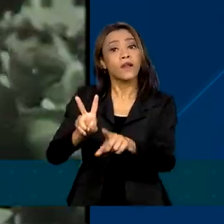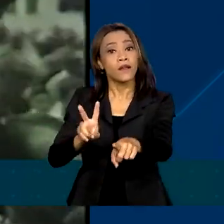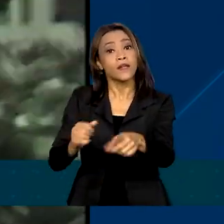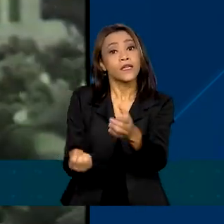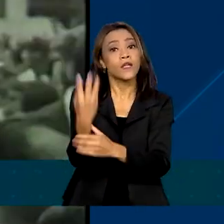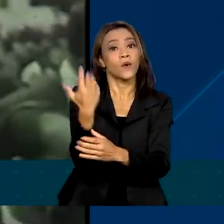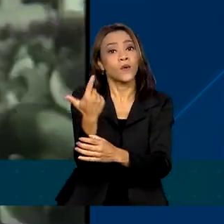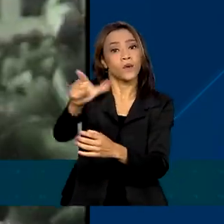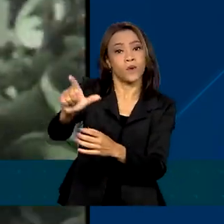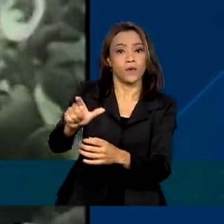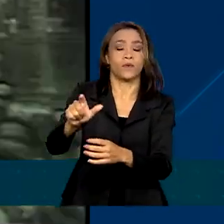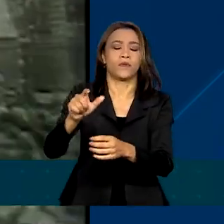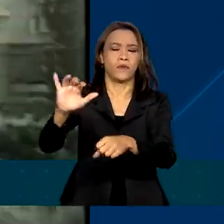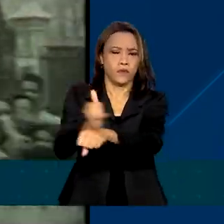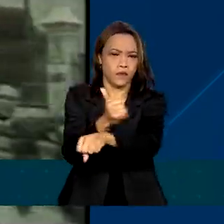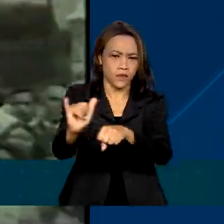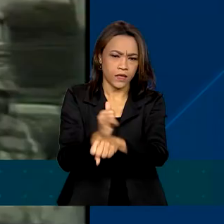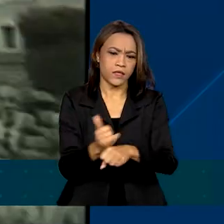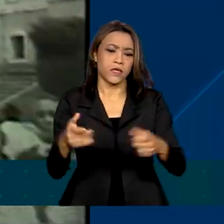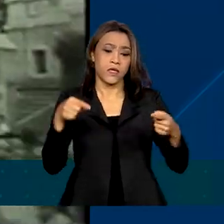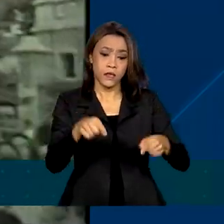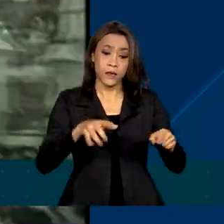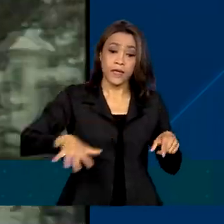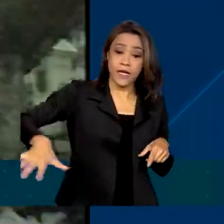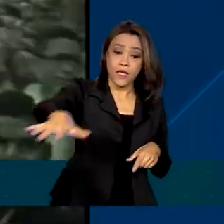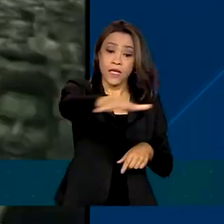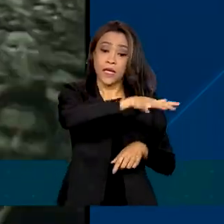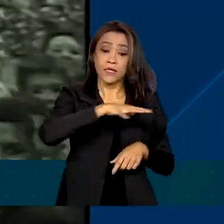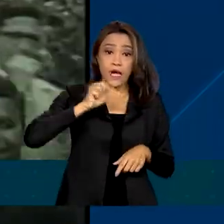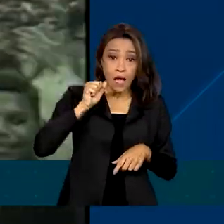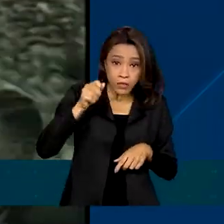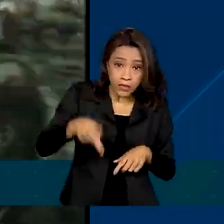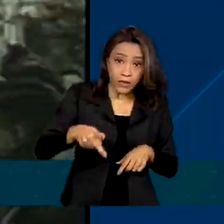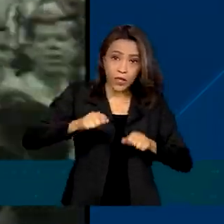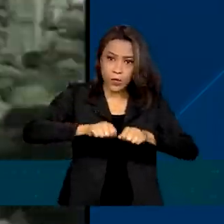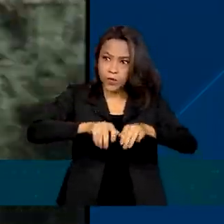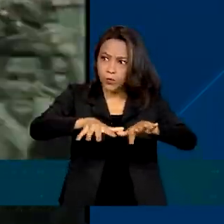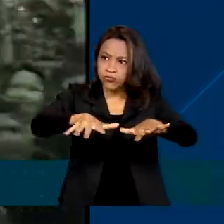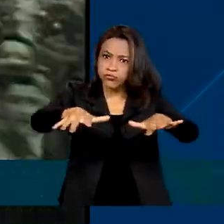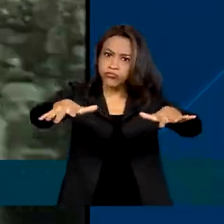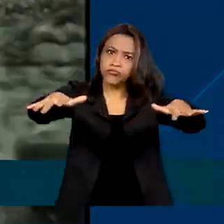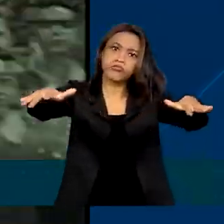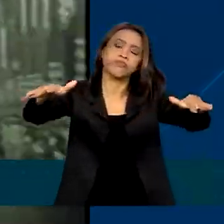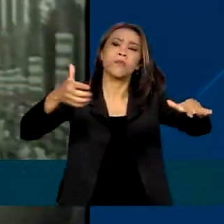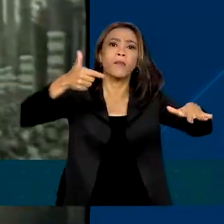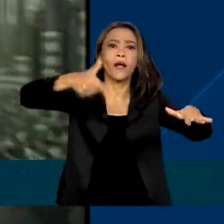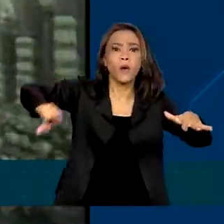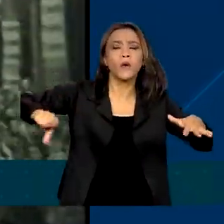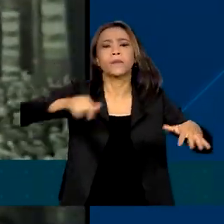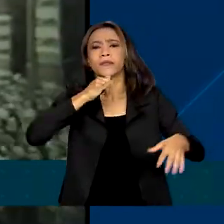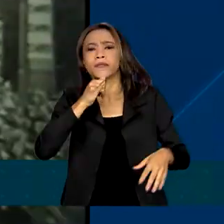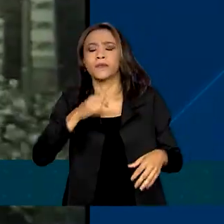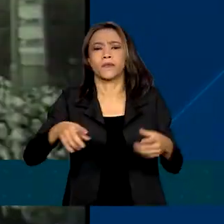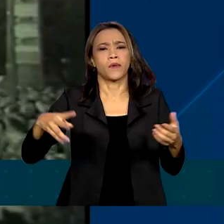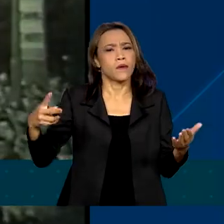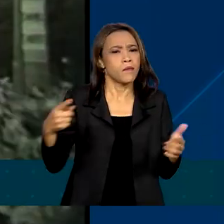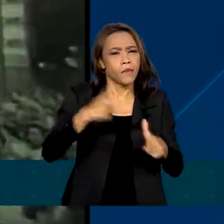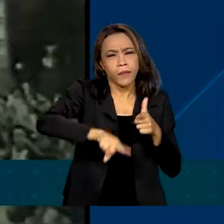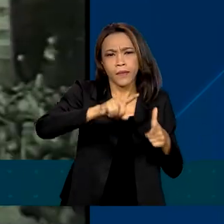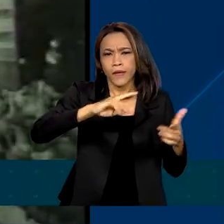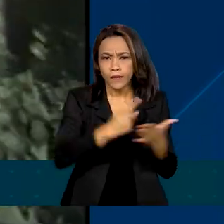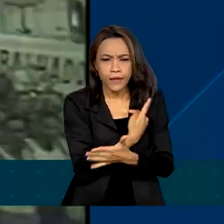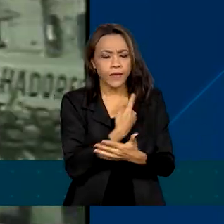IAPES. Nesse período, a cobertura previdenciária começou a se expandir, incluindo também acidentes de trabalho, doenças,